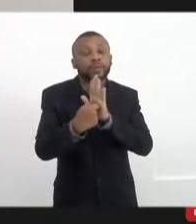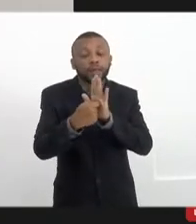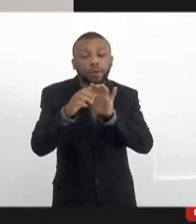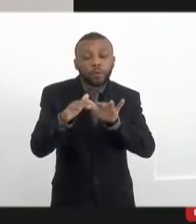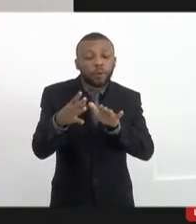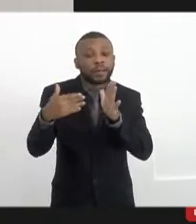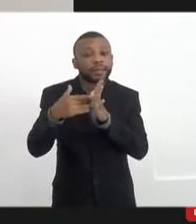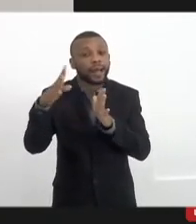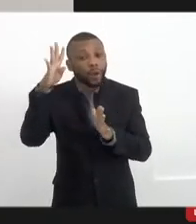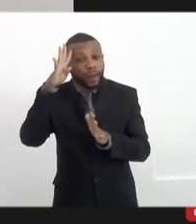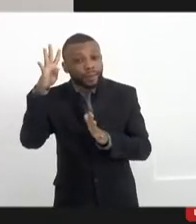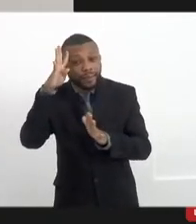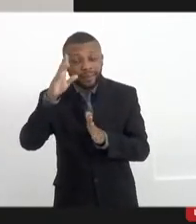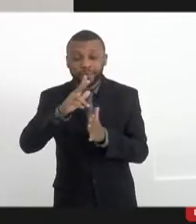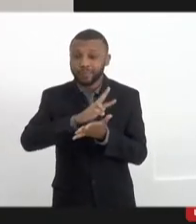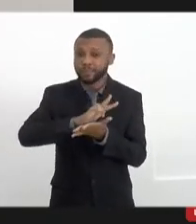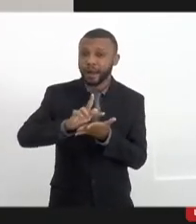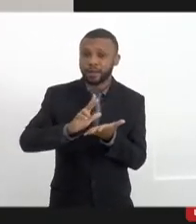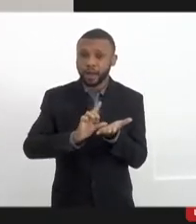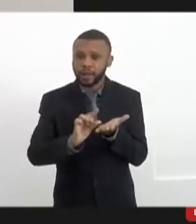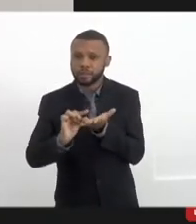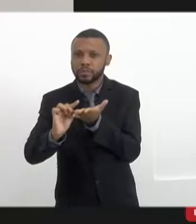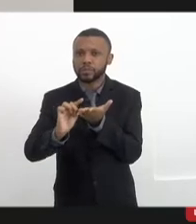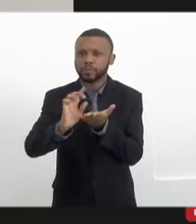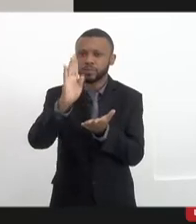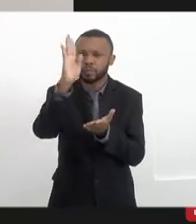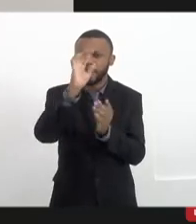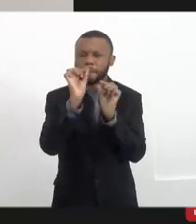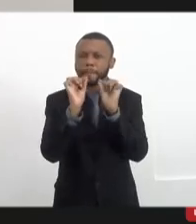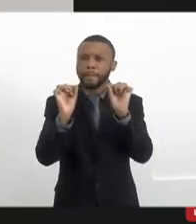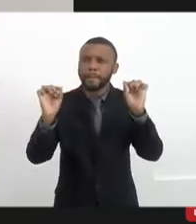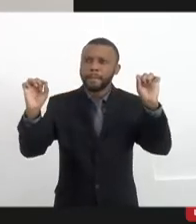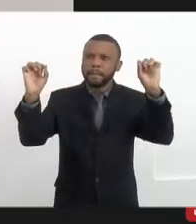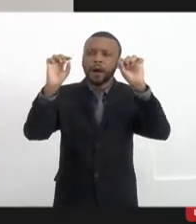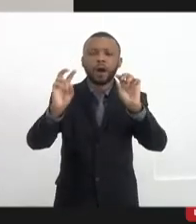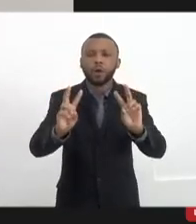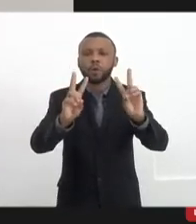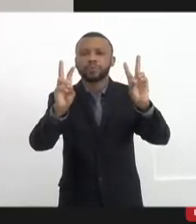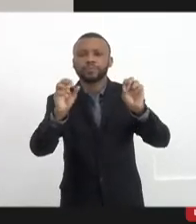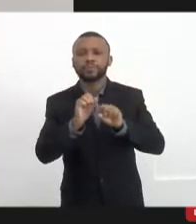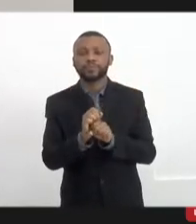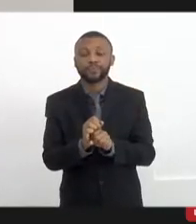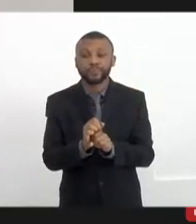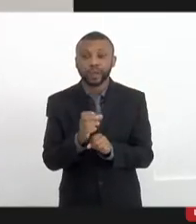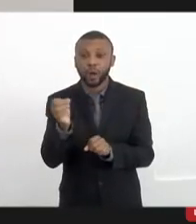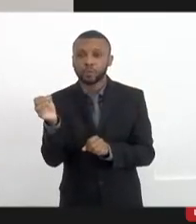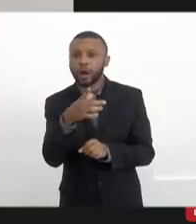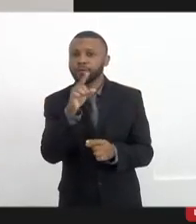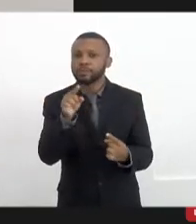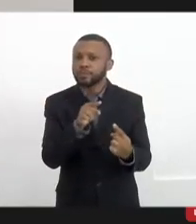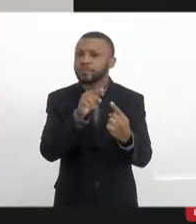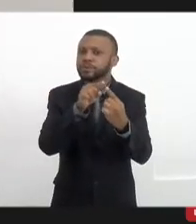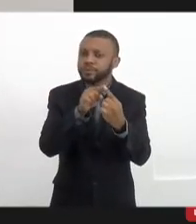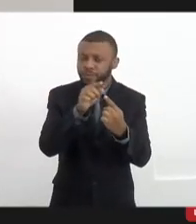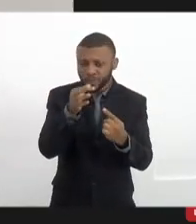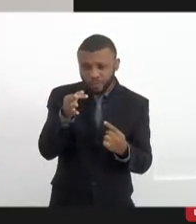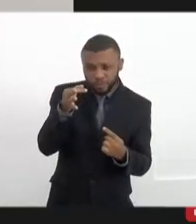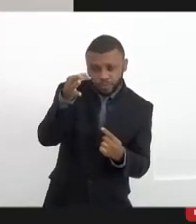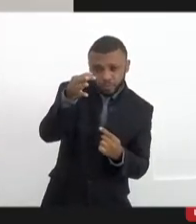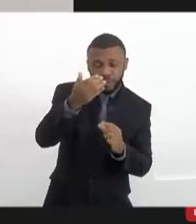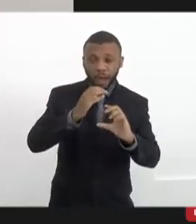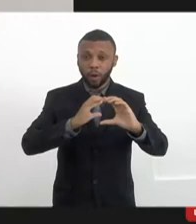com vários artigos de pessoas de vários lugares do Brasil que o título é Os Novos Rumos da Comunicação Comunitária no Brasil,